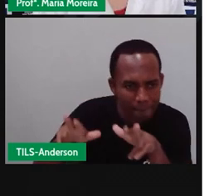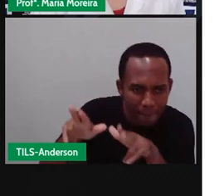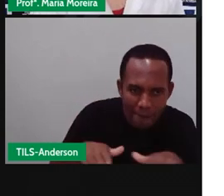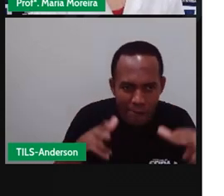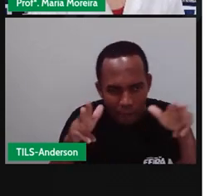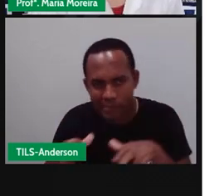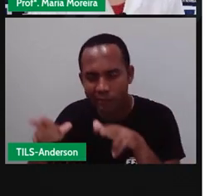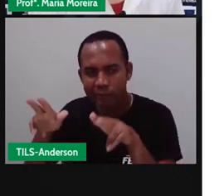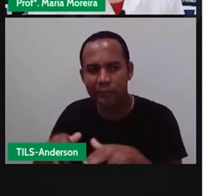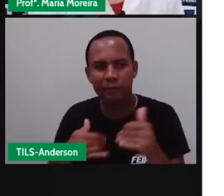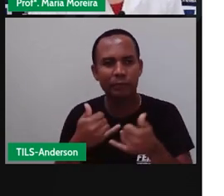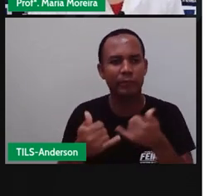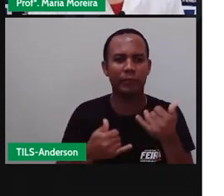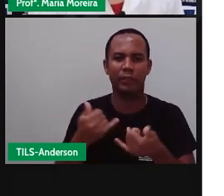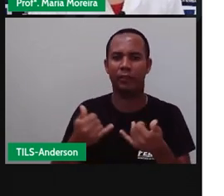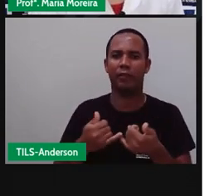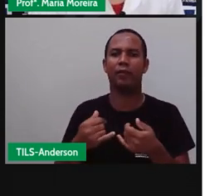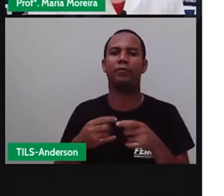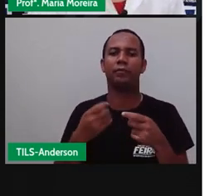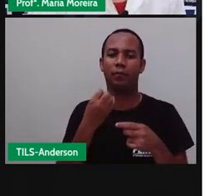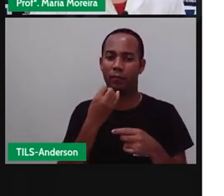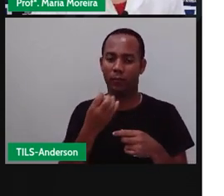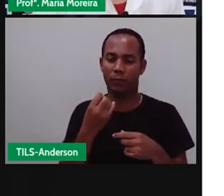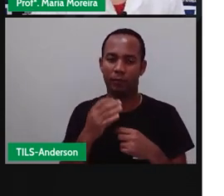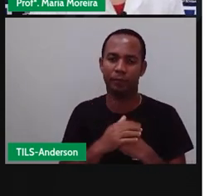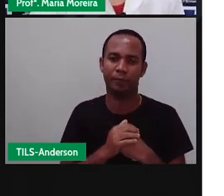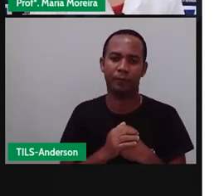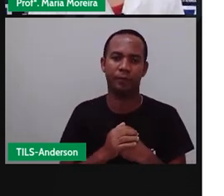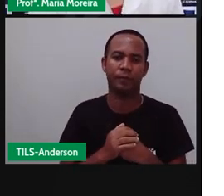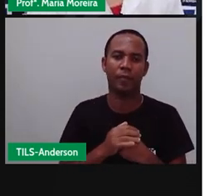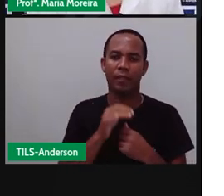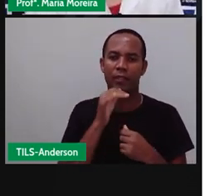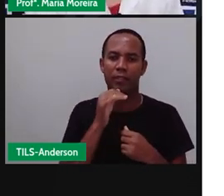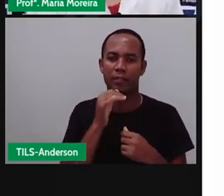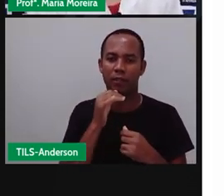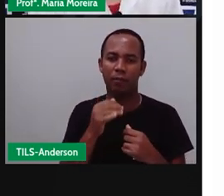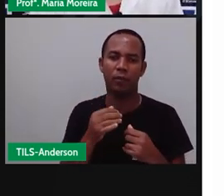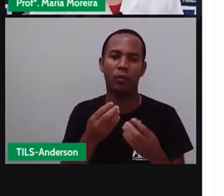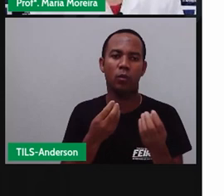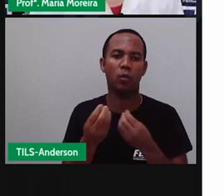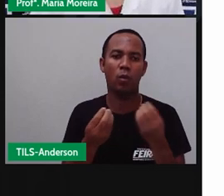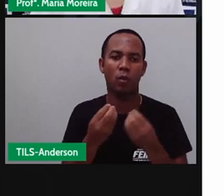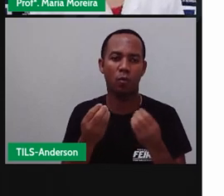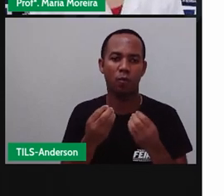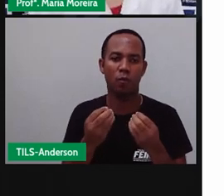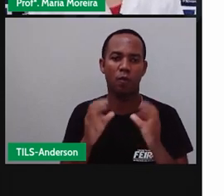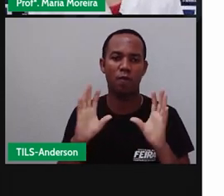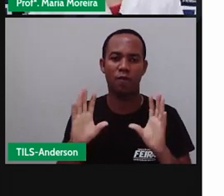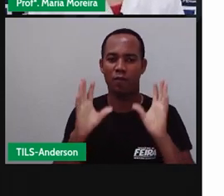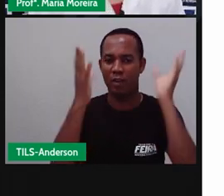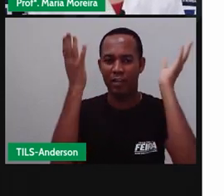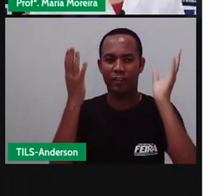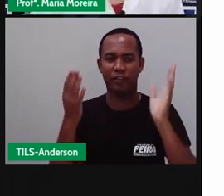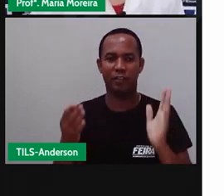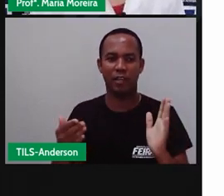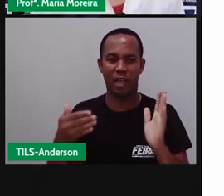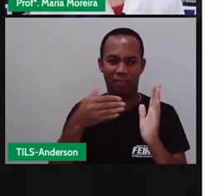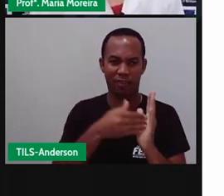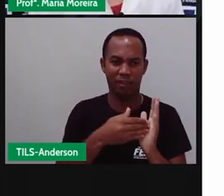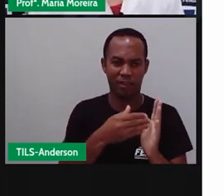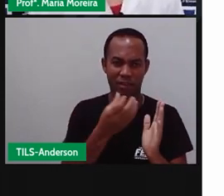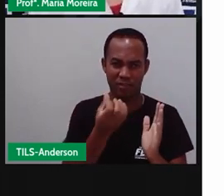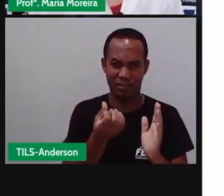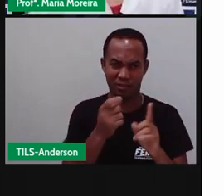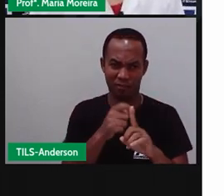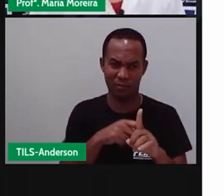Mas não é que eles festejem aí seis meses, não. Só porque que ele tá falando que vai até dezembro. Porque o calendário se encerra